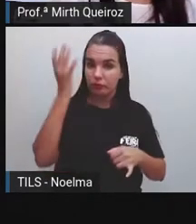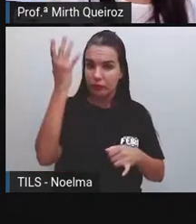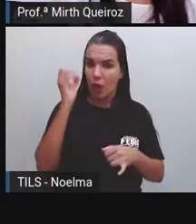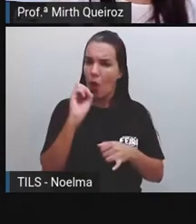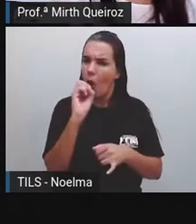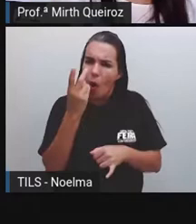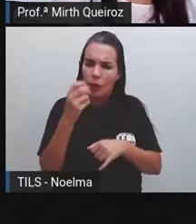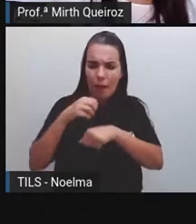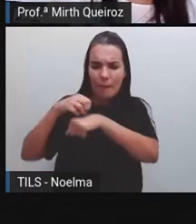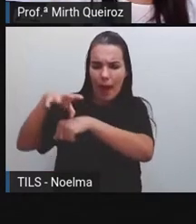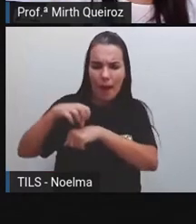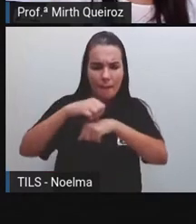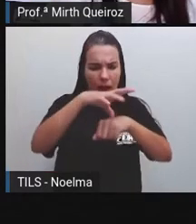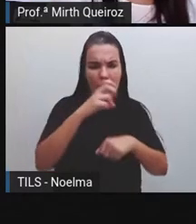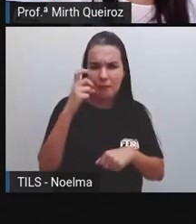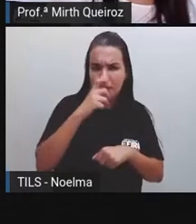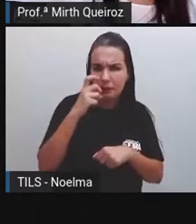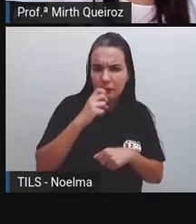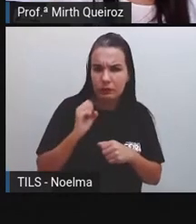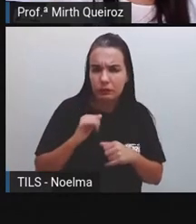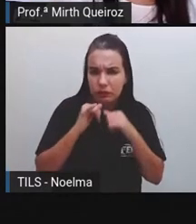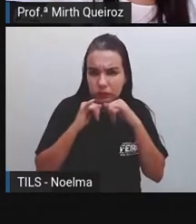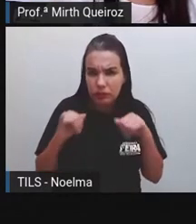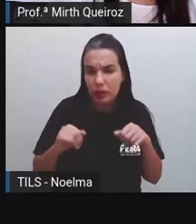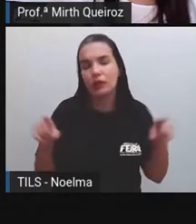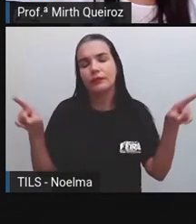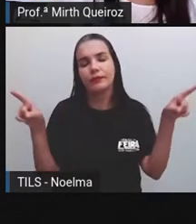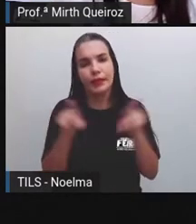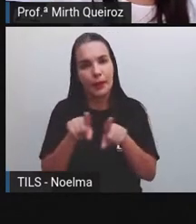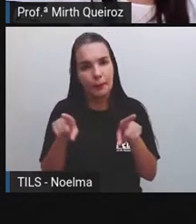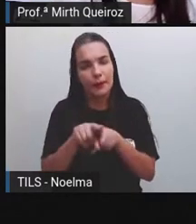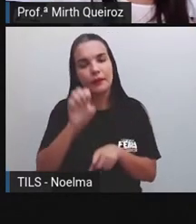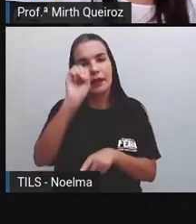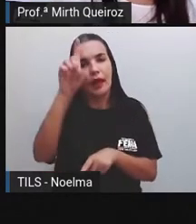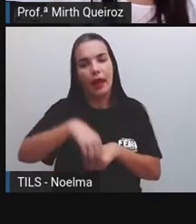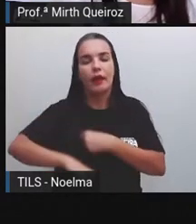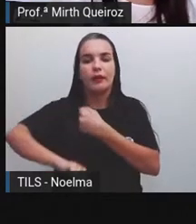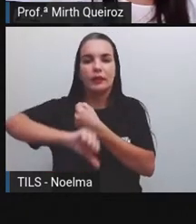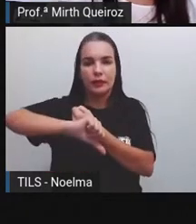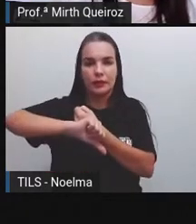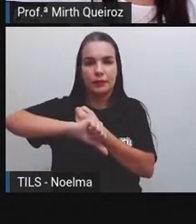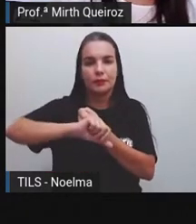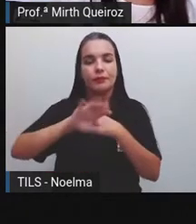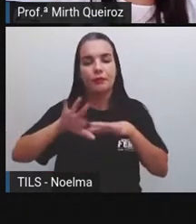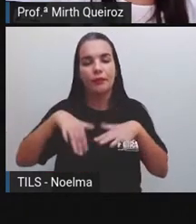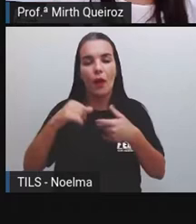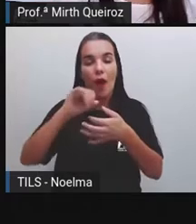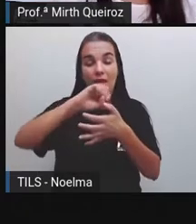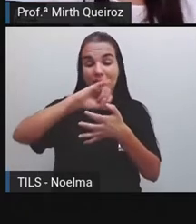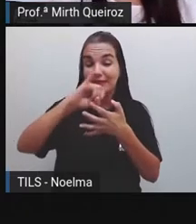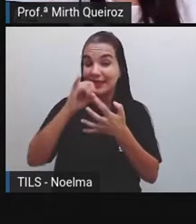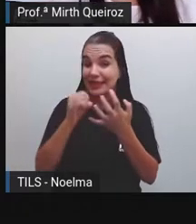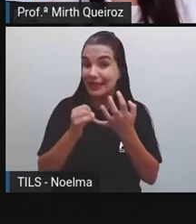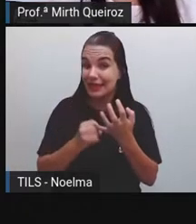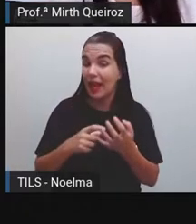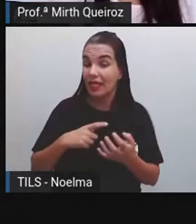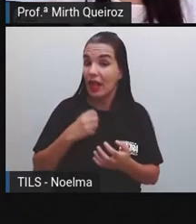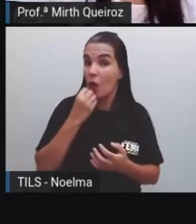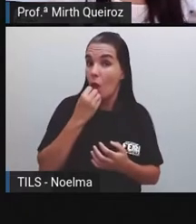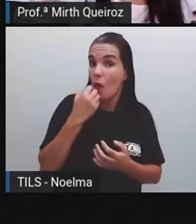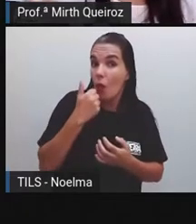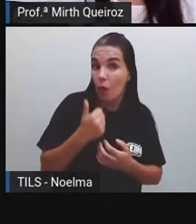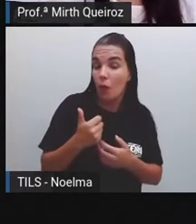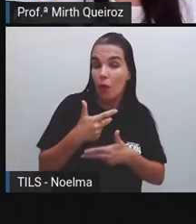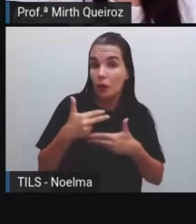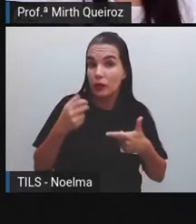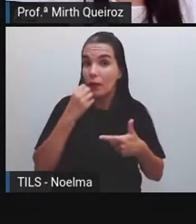As redes sociais Trouxeram tantas coisas positivas Como, por exemplo Essa forma da gente poder interagir Com outras pessoas Pessoas